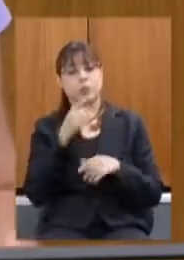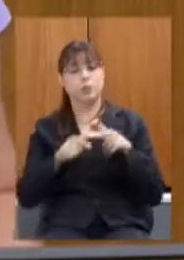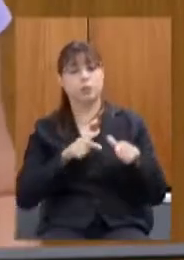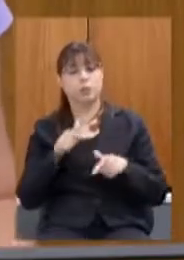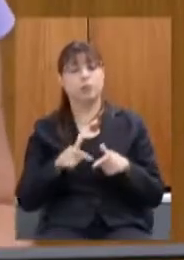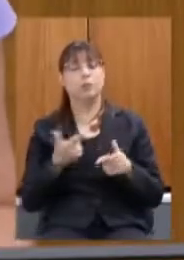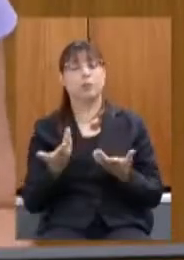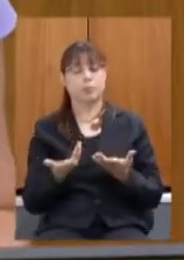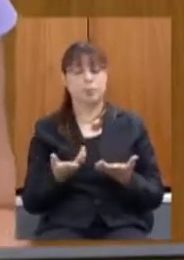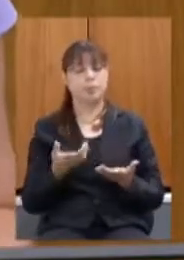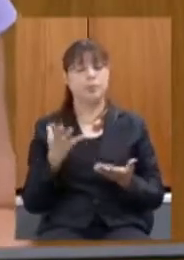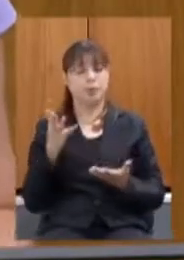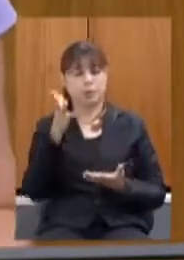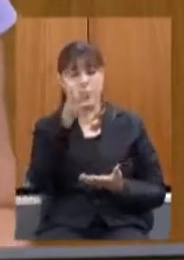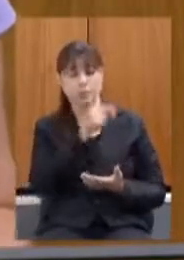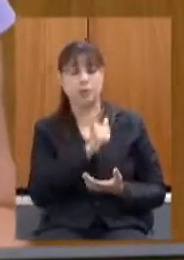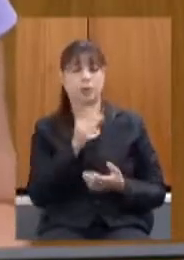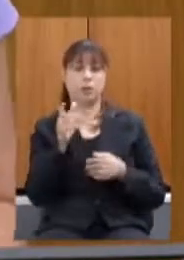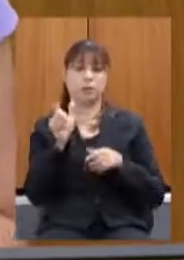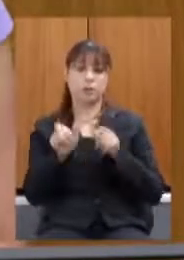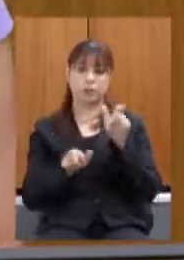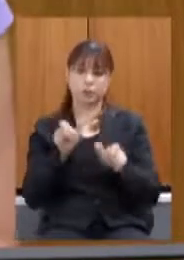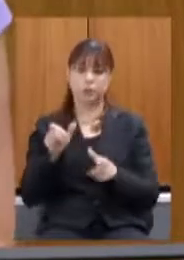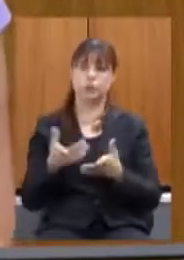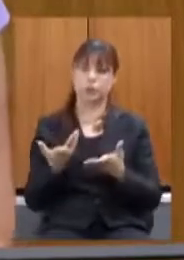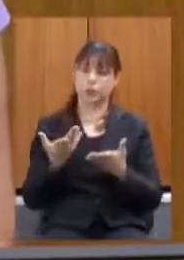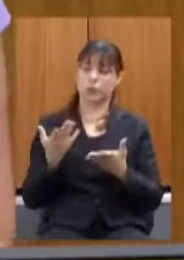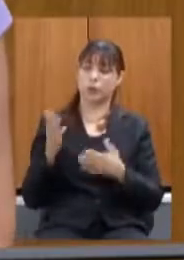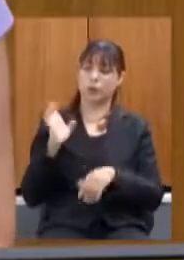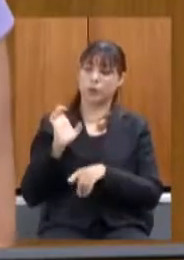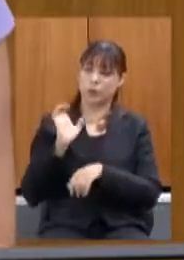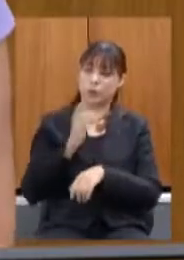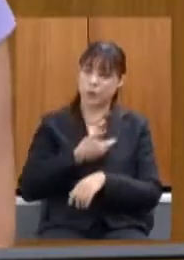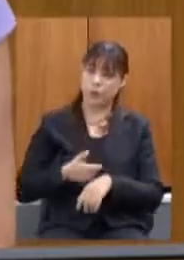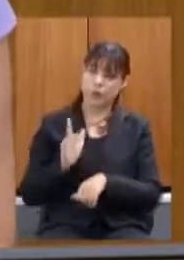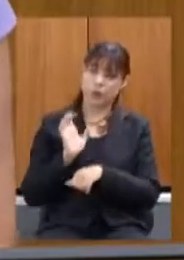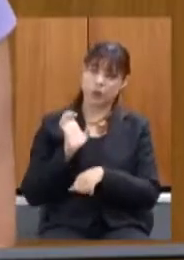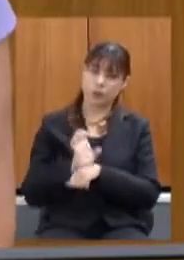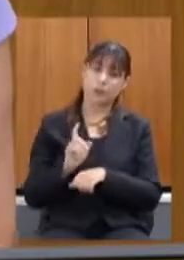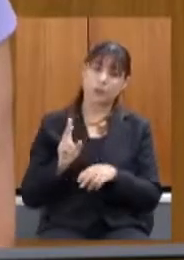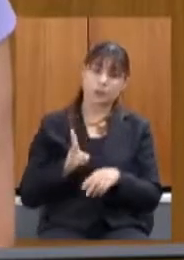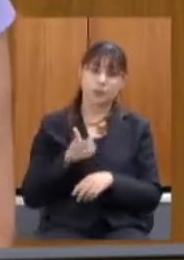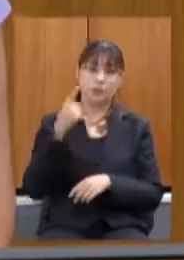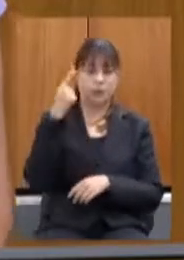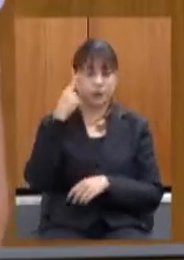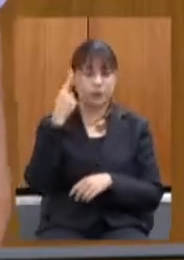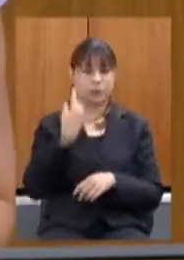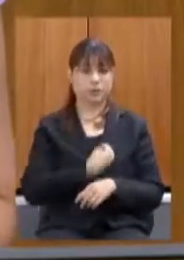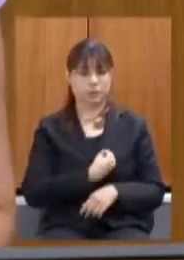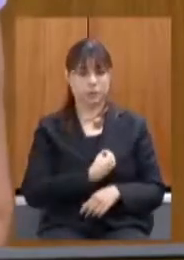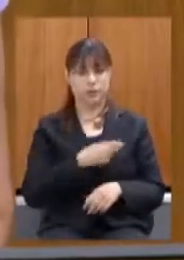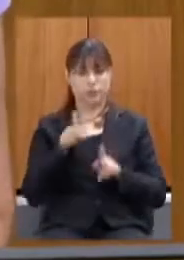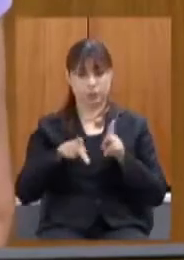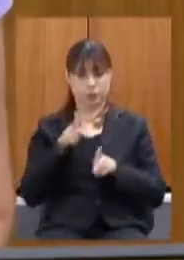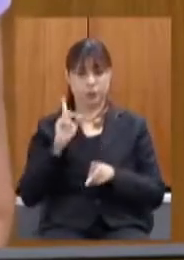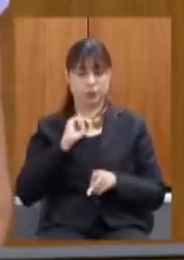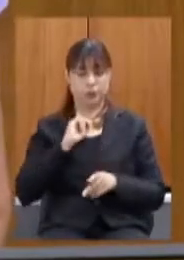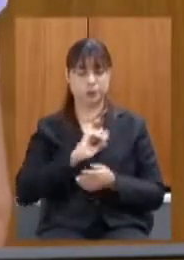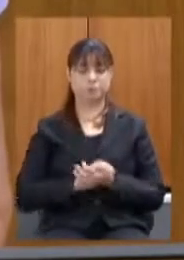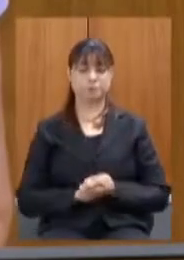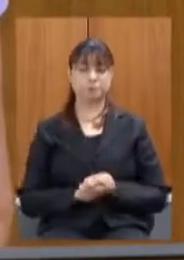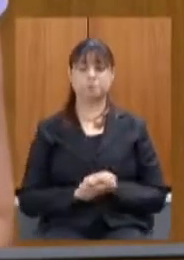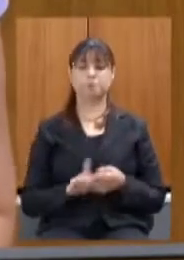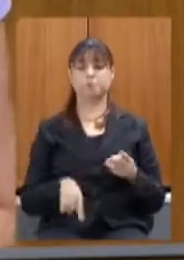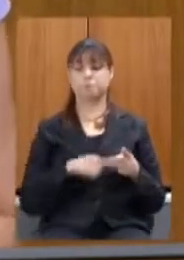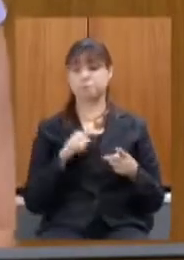estado sempre vai ser na vida e na melhoria da qualidade de vida da população mineira um outro ponto que eu queria